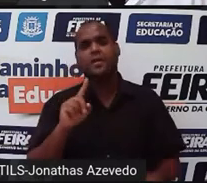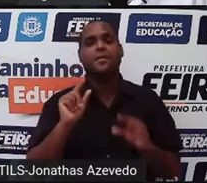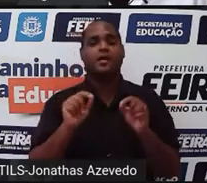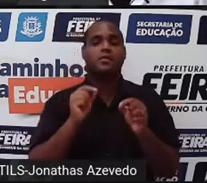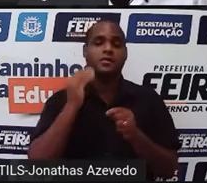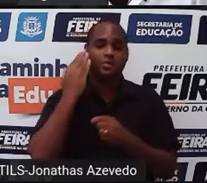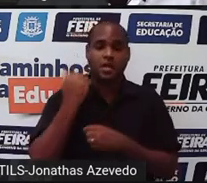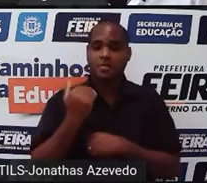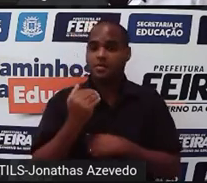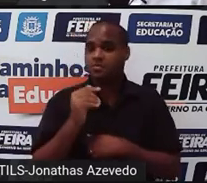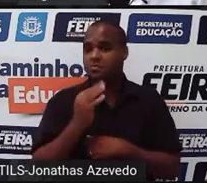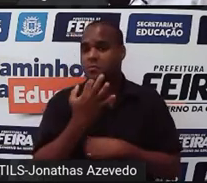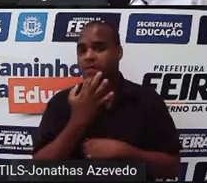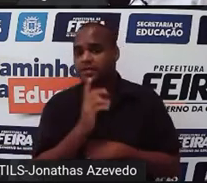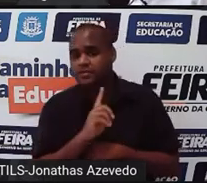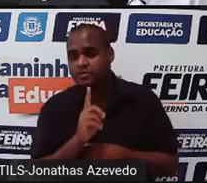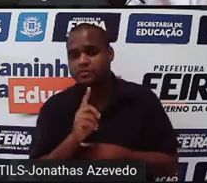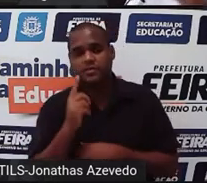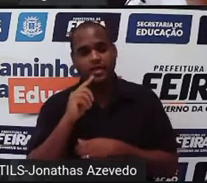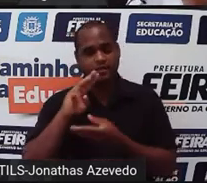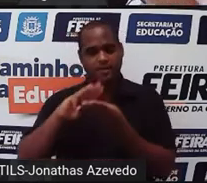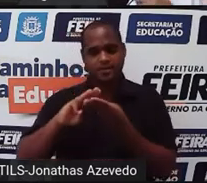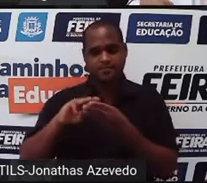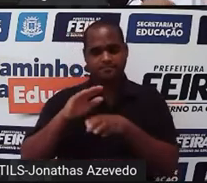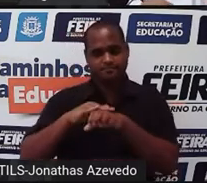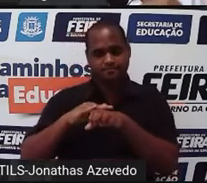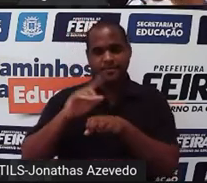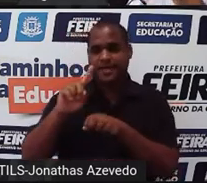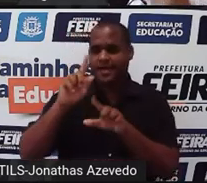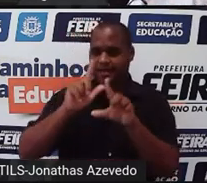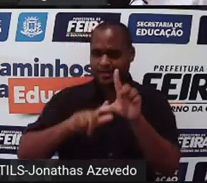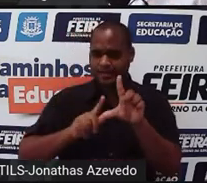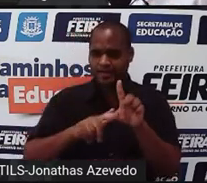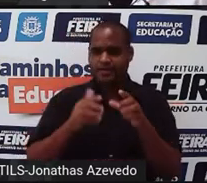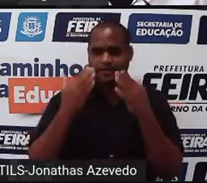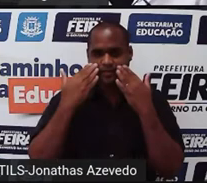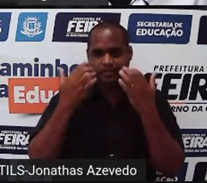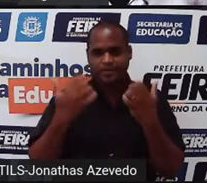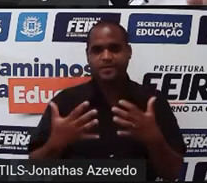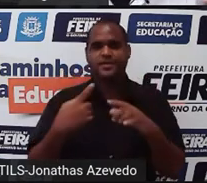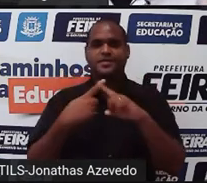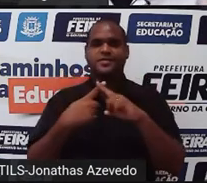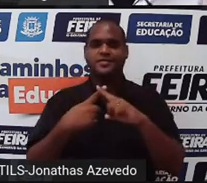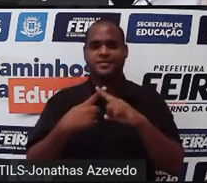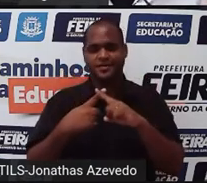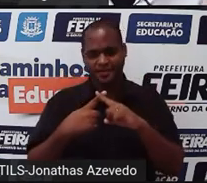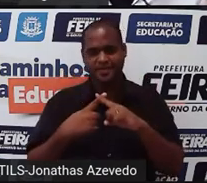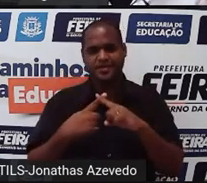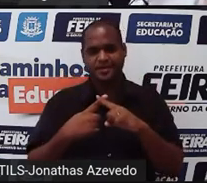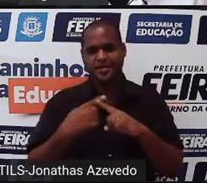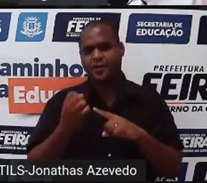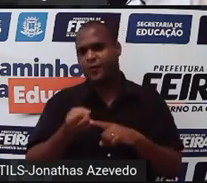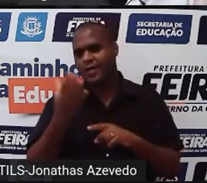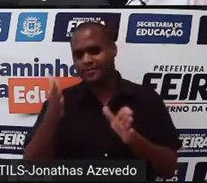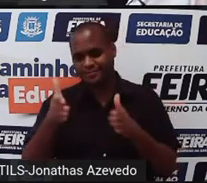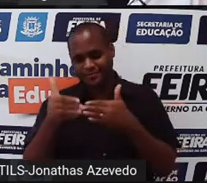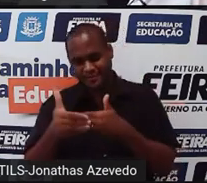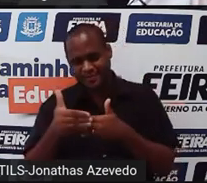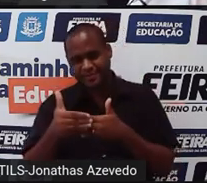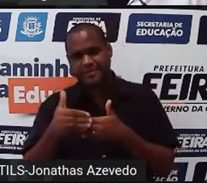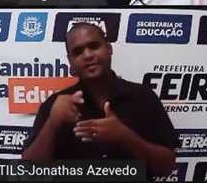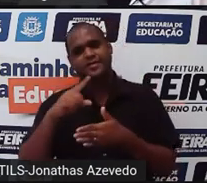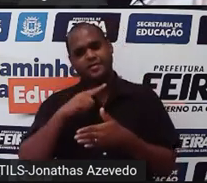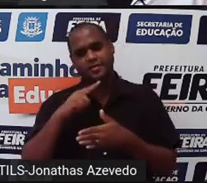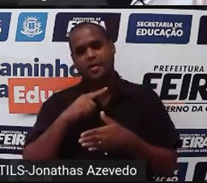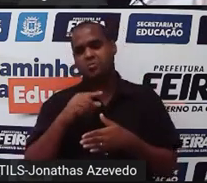se é desconhecido para mim, a matemática vai dizer use uma letra, eu estou usando a letra X. A quantidade de cubos, eu estou usando a letra